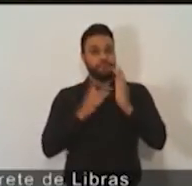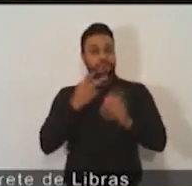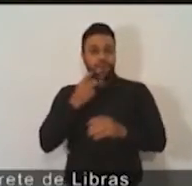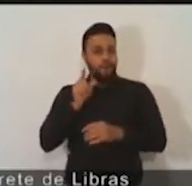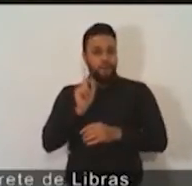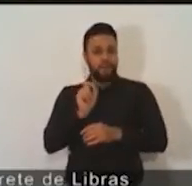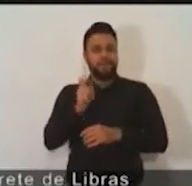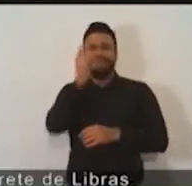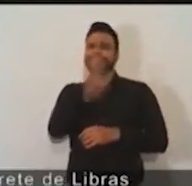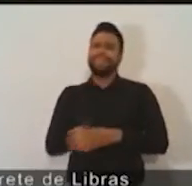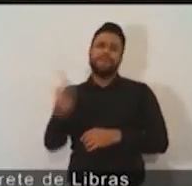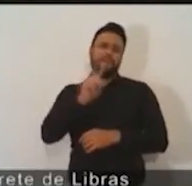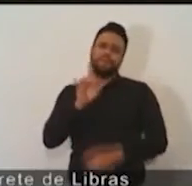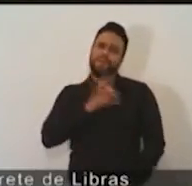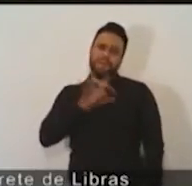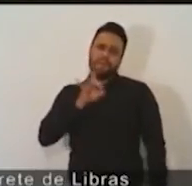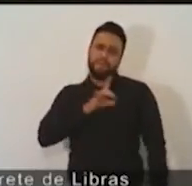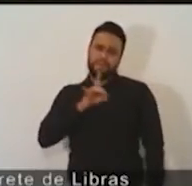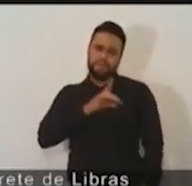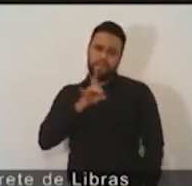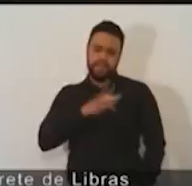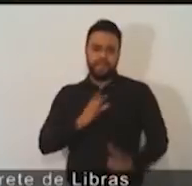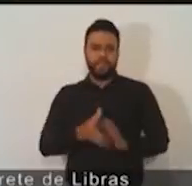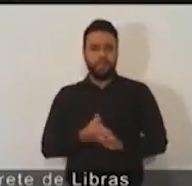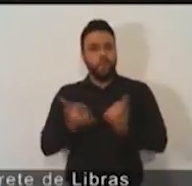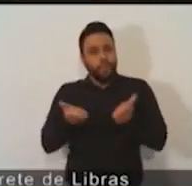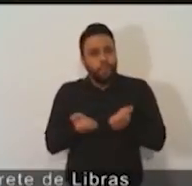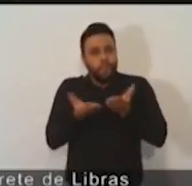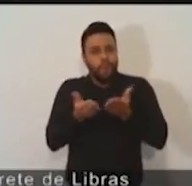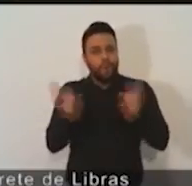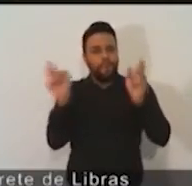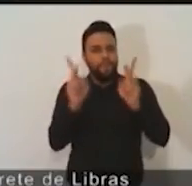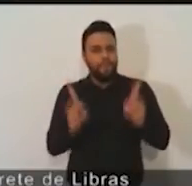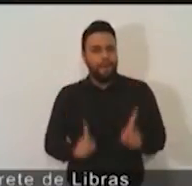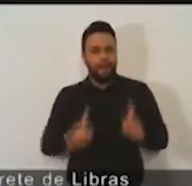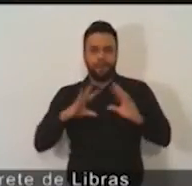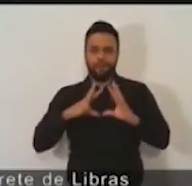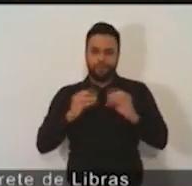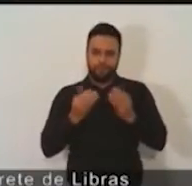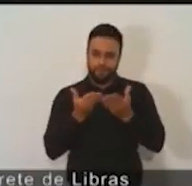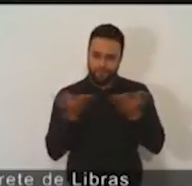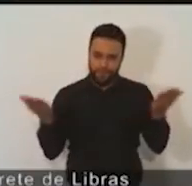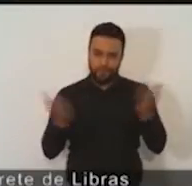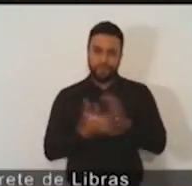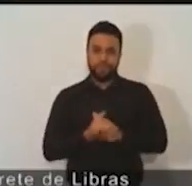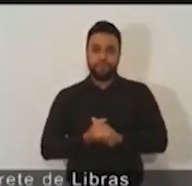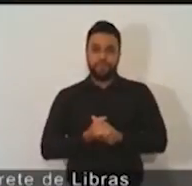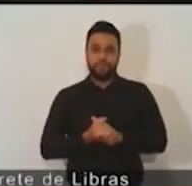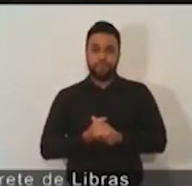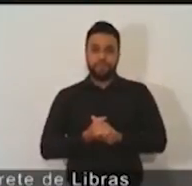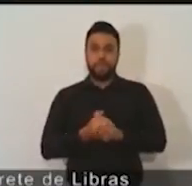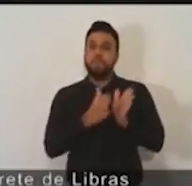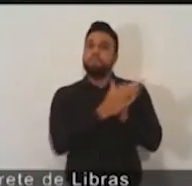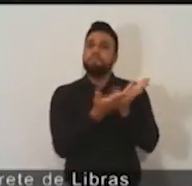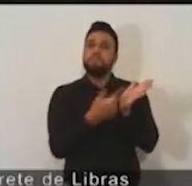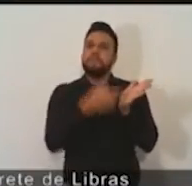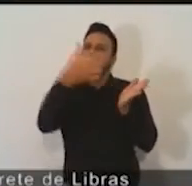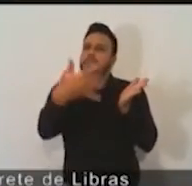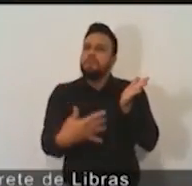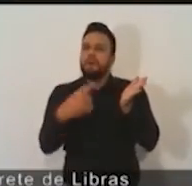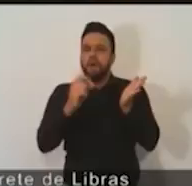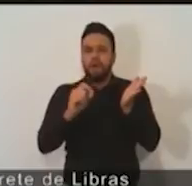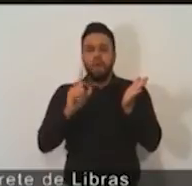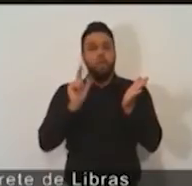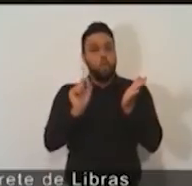ânimo, paz, seja convosco. E diz a palavra que a essa hora, já ressuscitado, os discípulos,